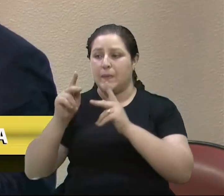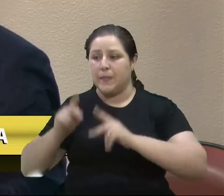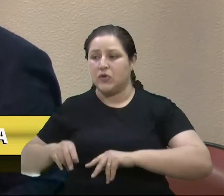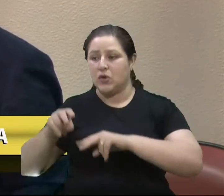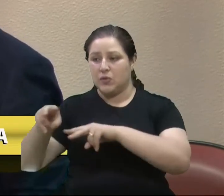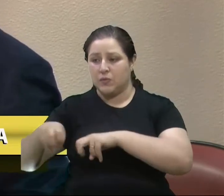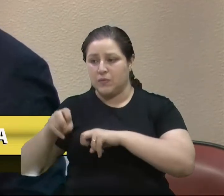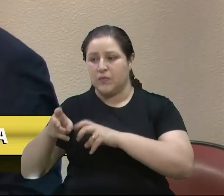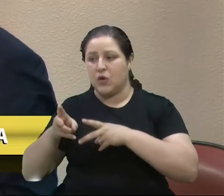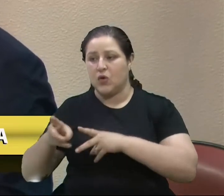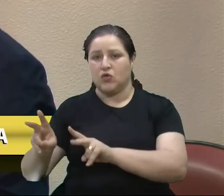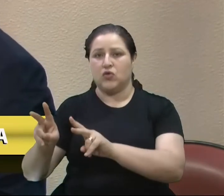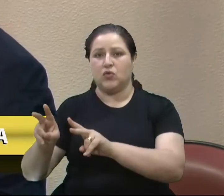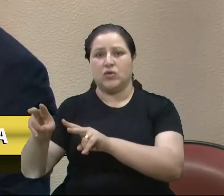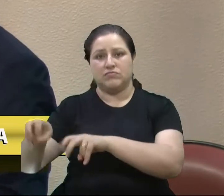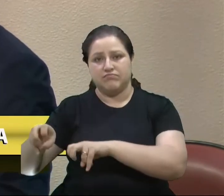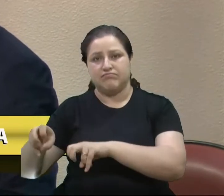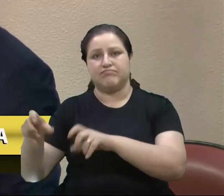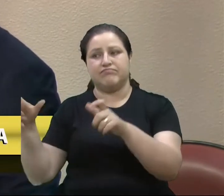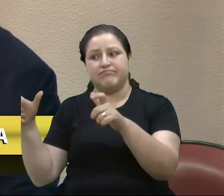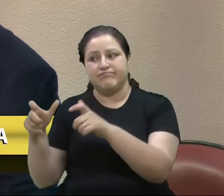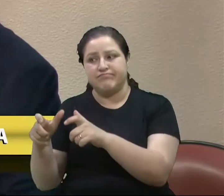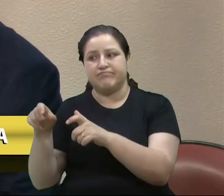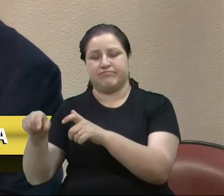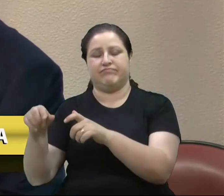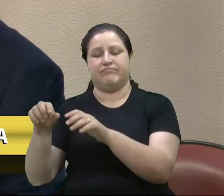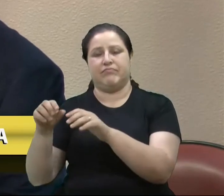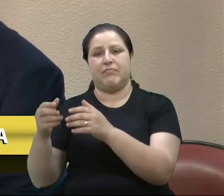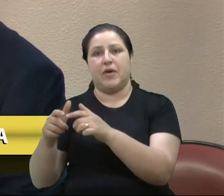enfim, ser o nosso maior produtor?